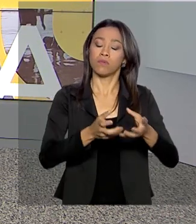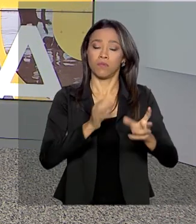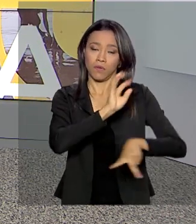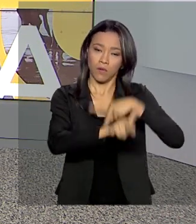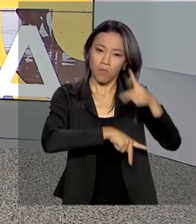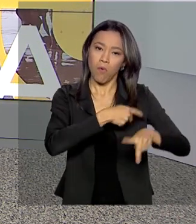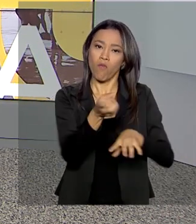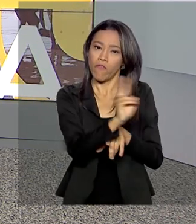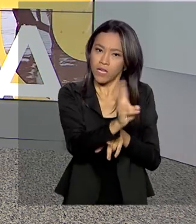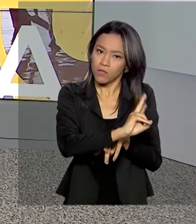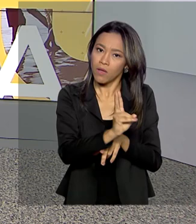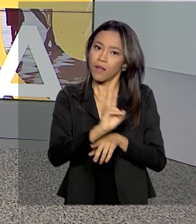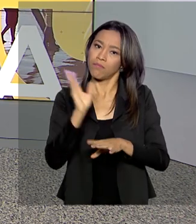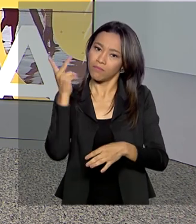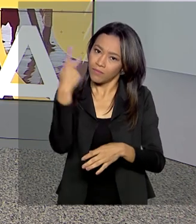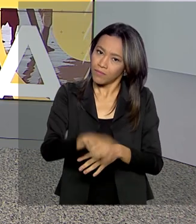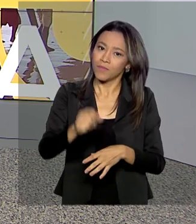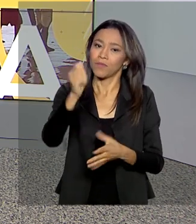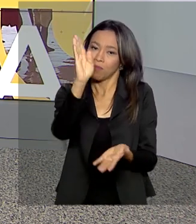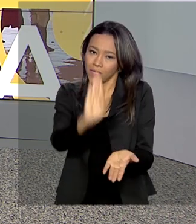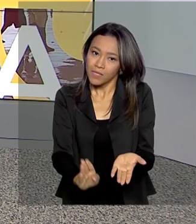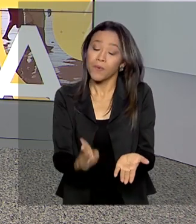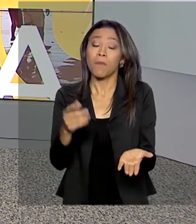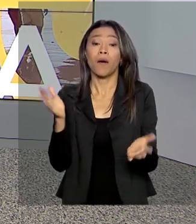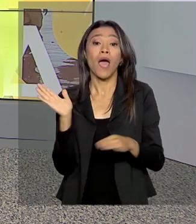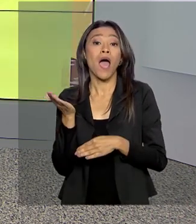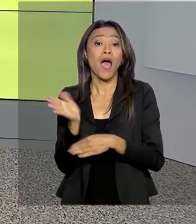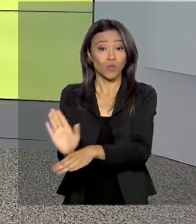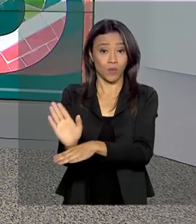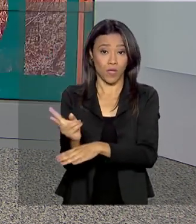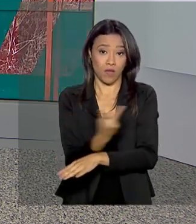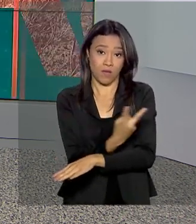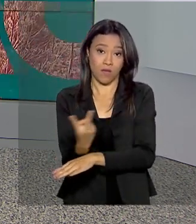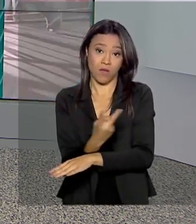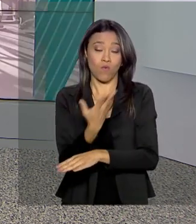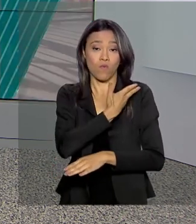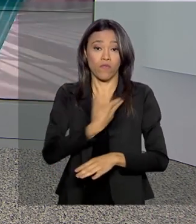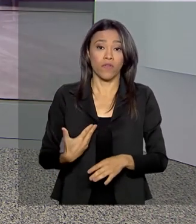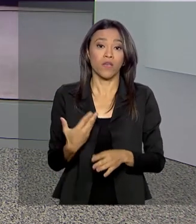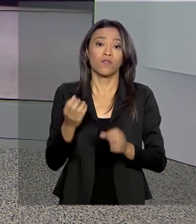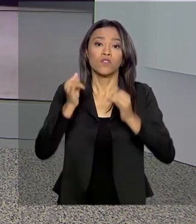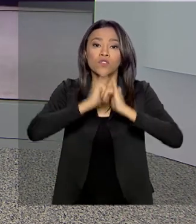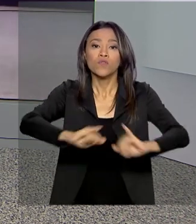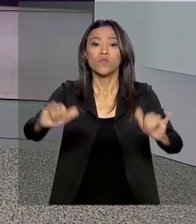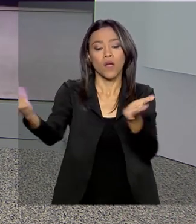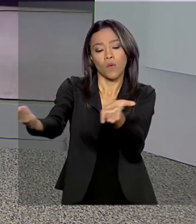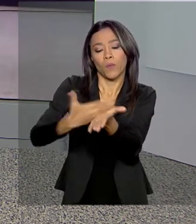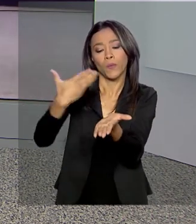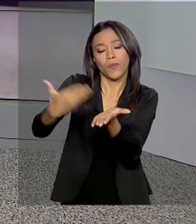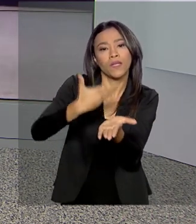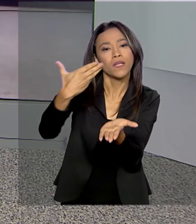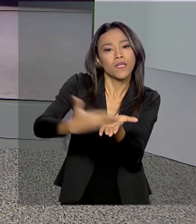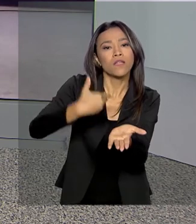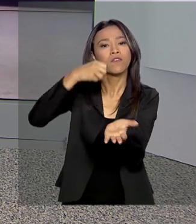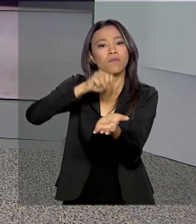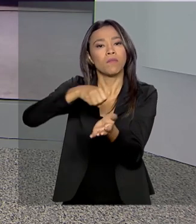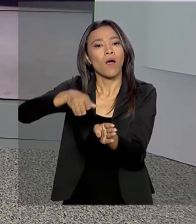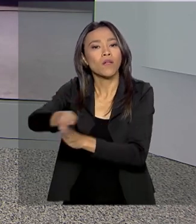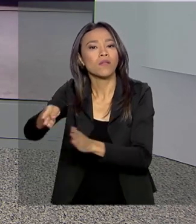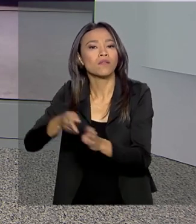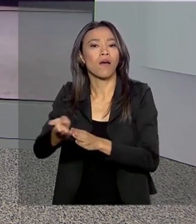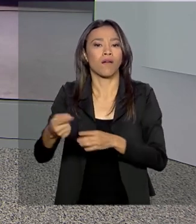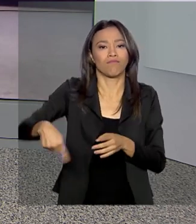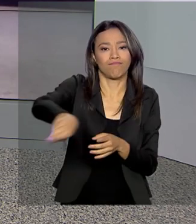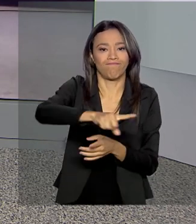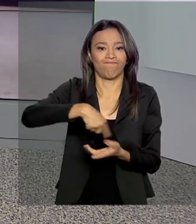Para ajudar na vida financeira desses imigrantes, o governo lança uma cartilha. E quem detalha para a gente é a repórter Luciana Colares de